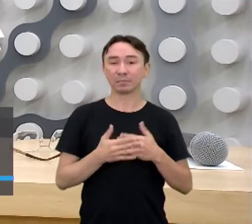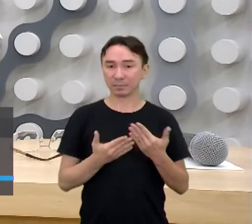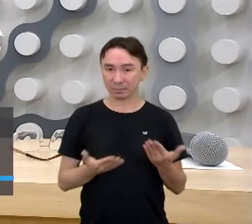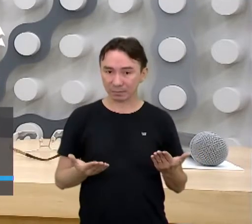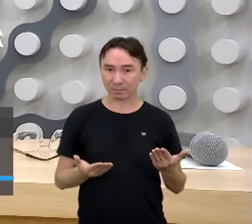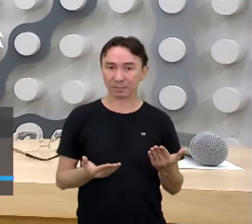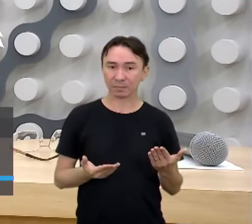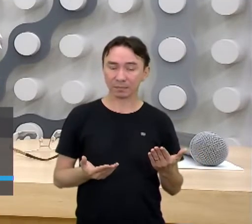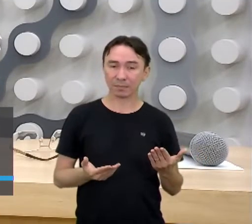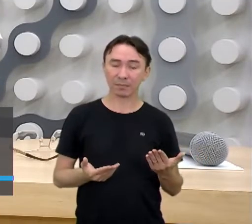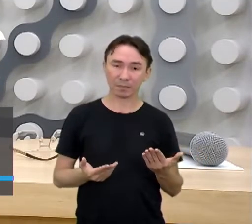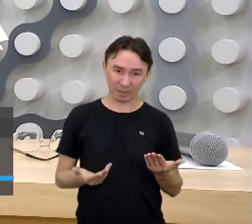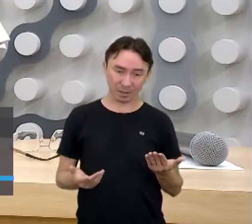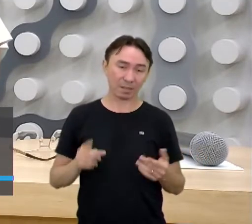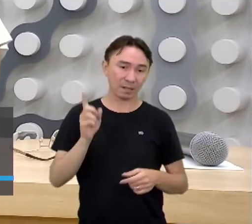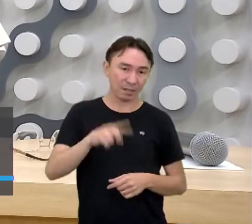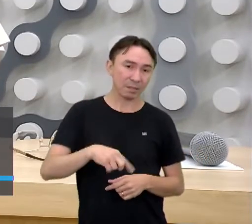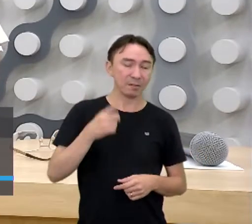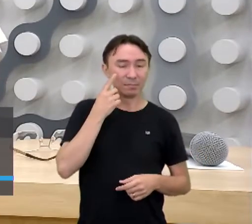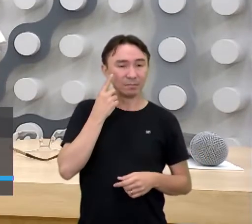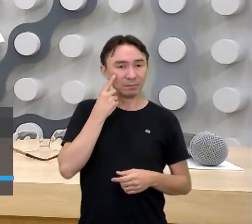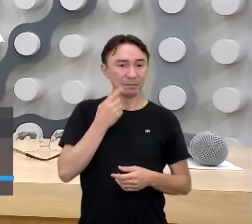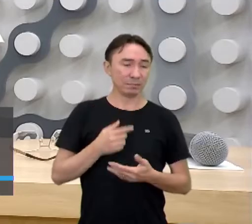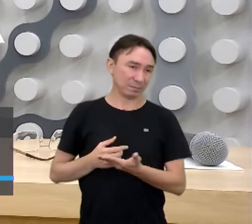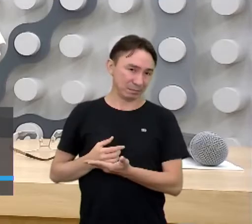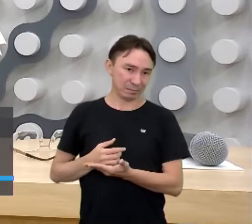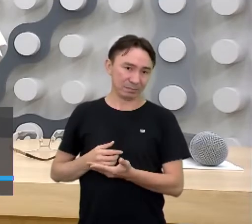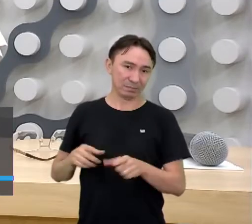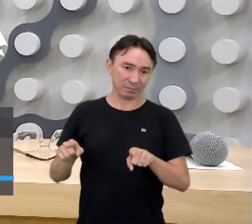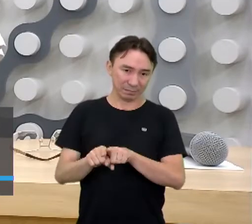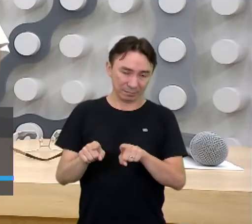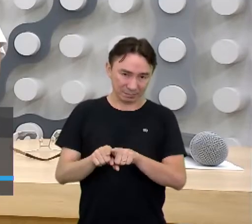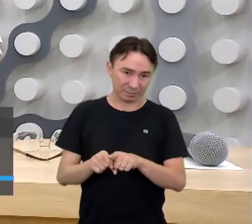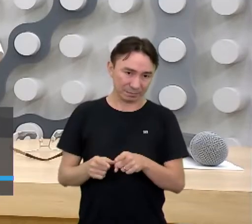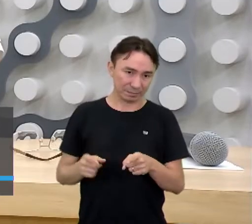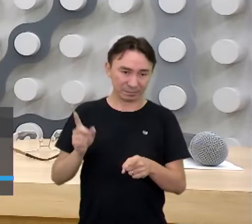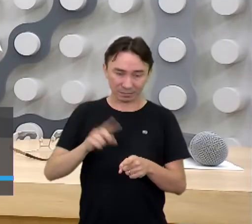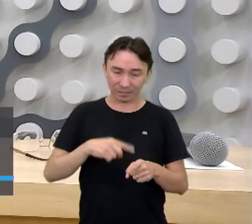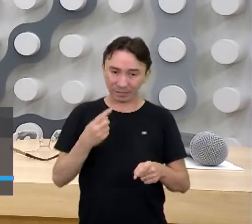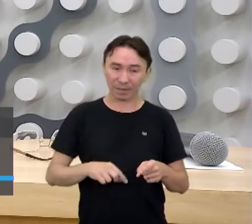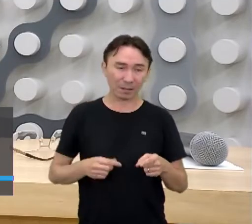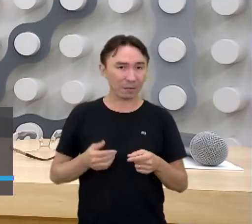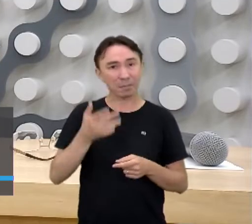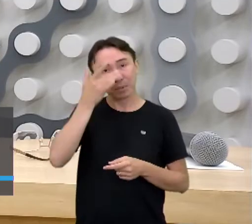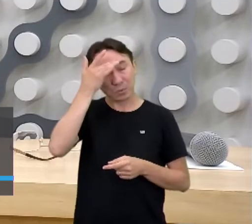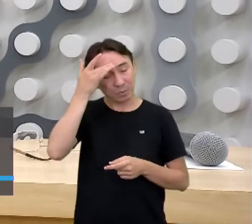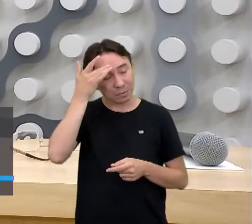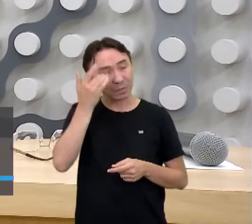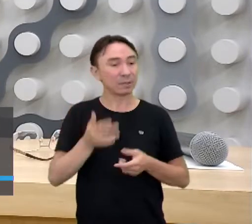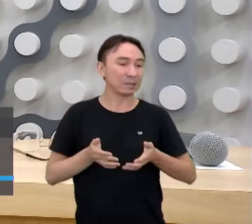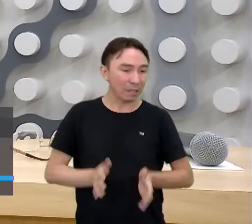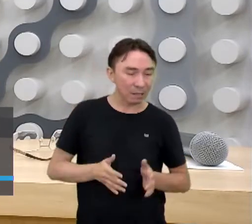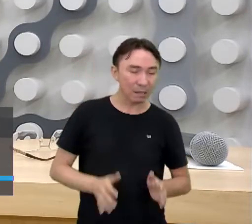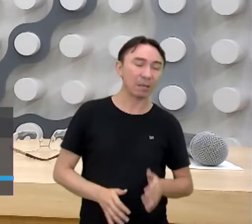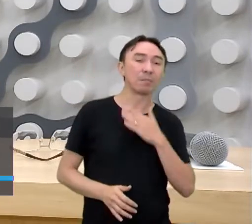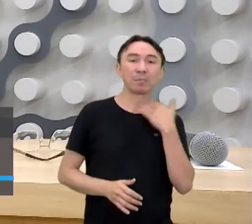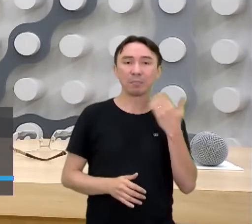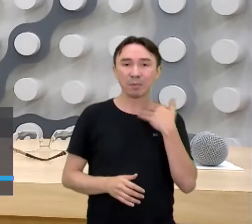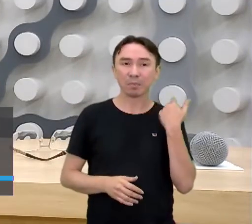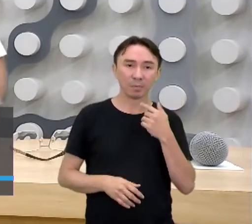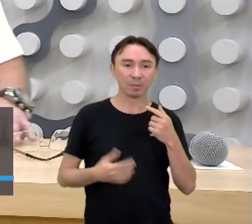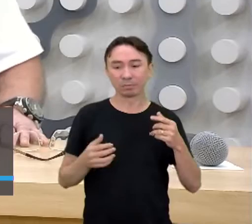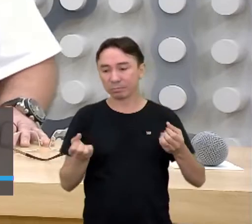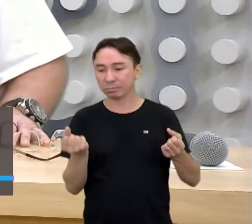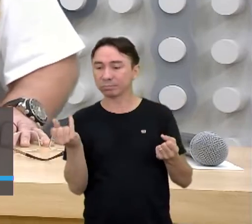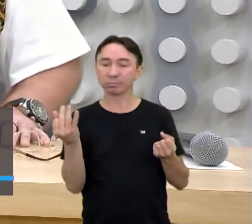vegetativo ou no crescimento natural, né? Deixar bem claro aí para vocês, certo? Aí eu trouxe